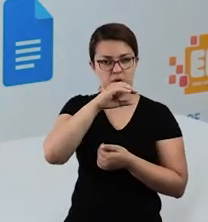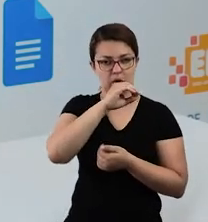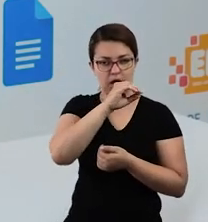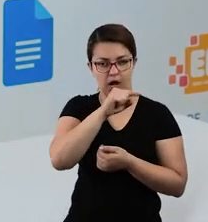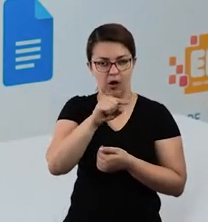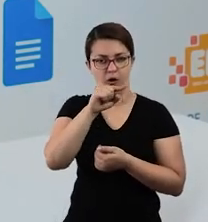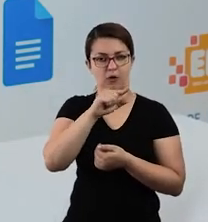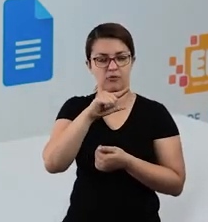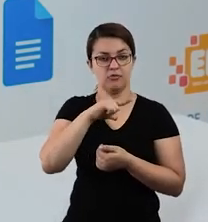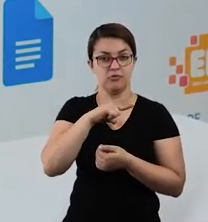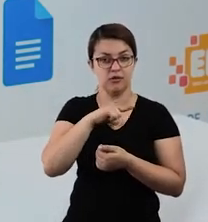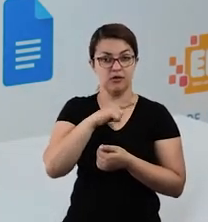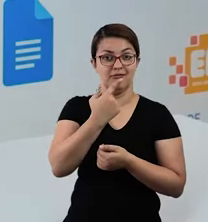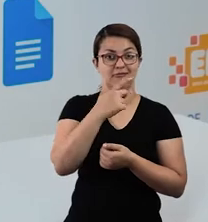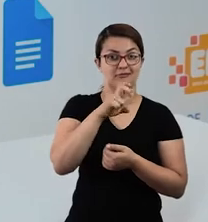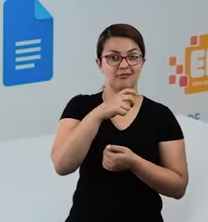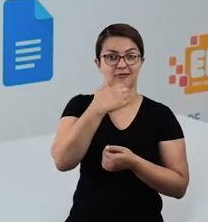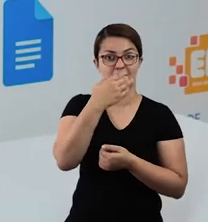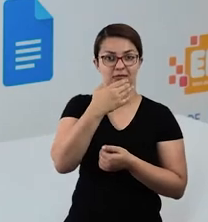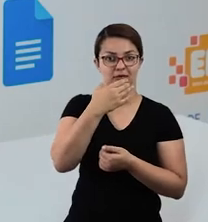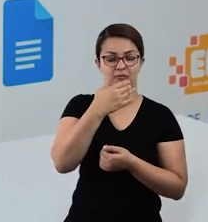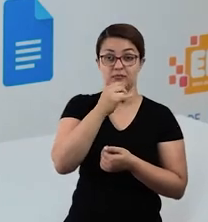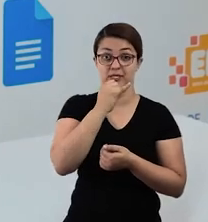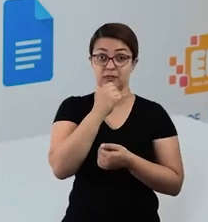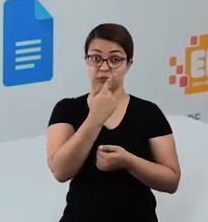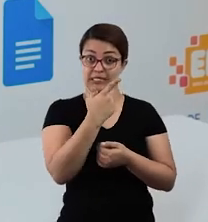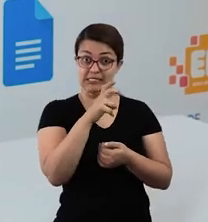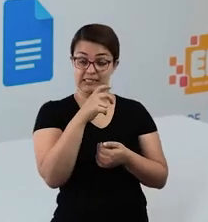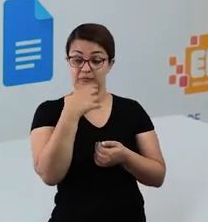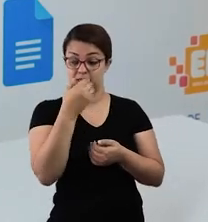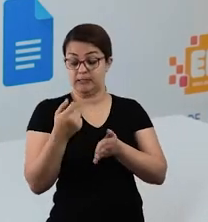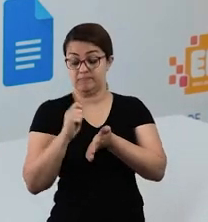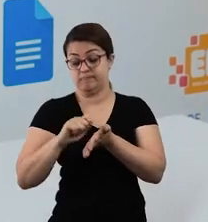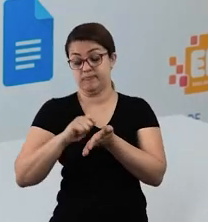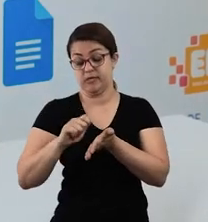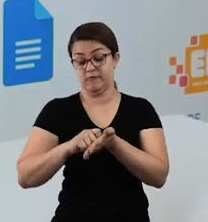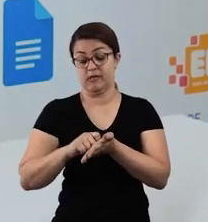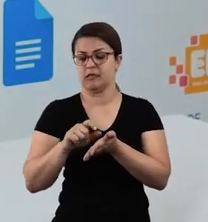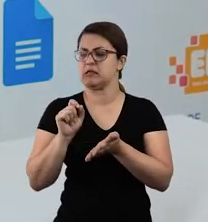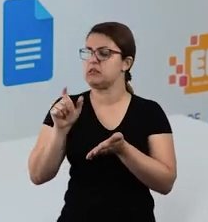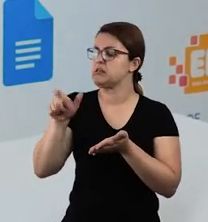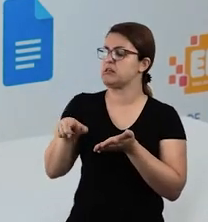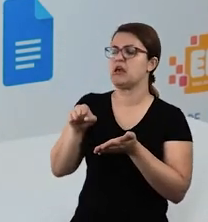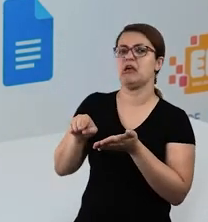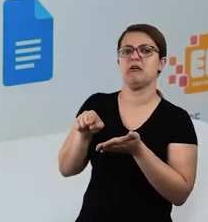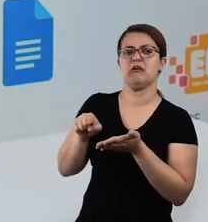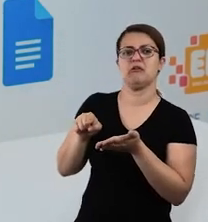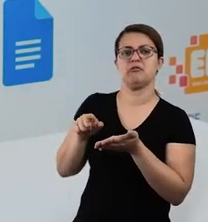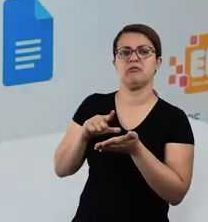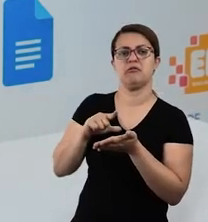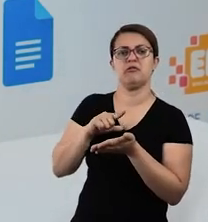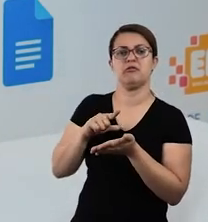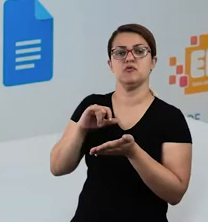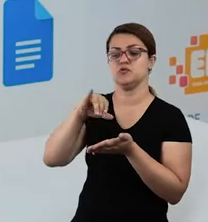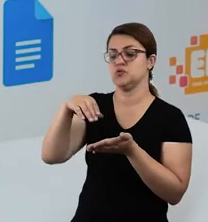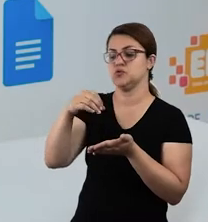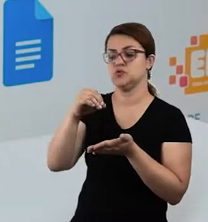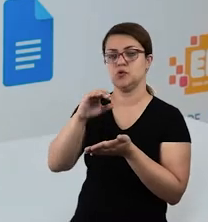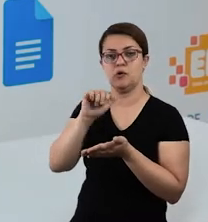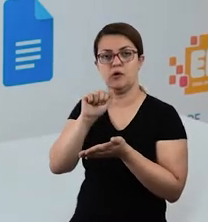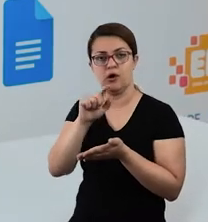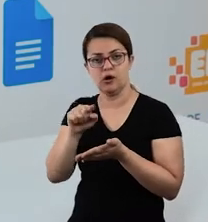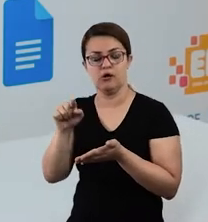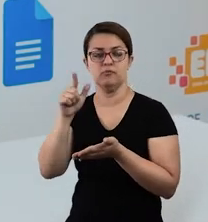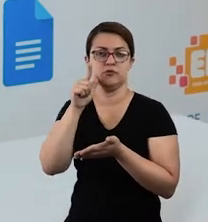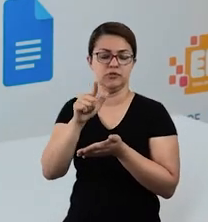tinha 15 maçãs. Você anota lá, 15 maçãs. Quem tinha? O João. Faça do seu jeito, daquele jeito